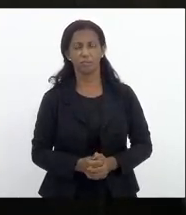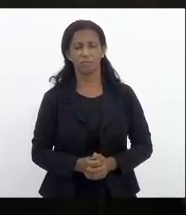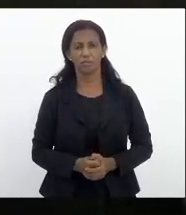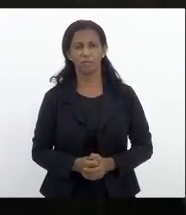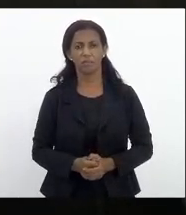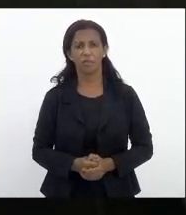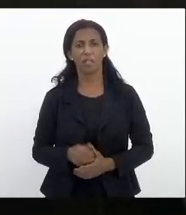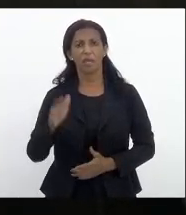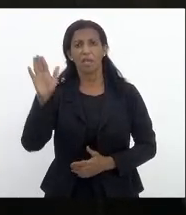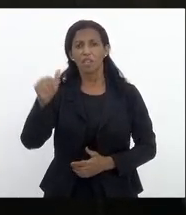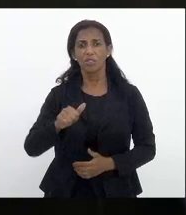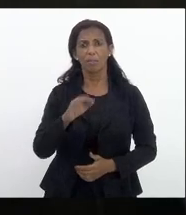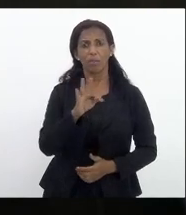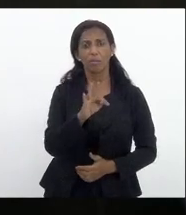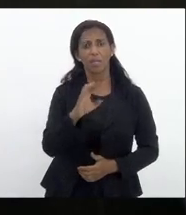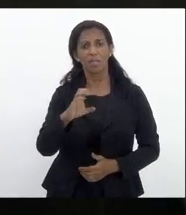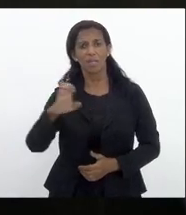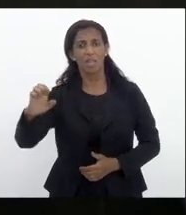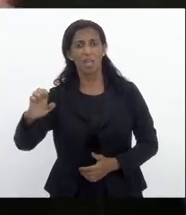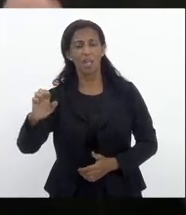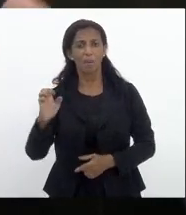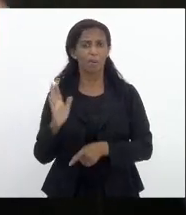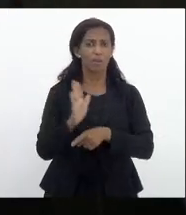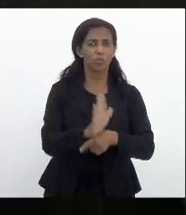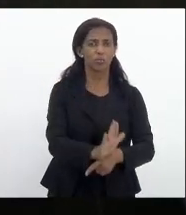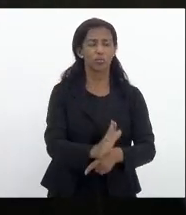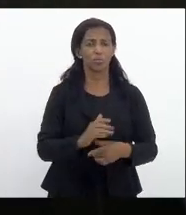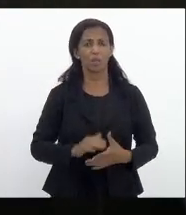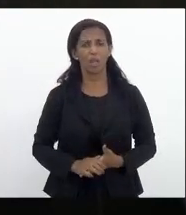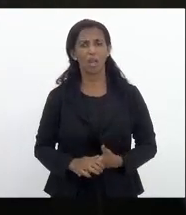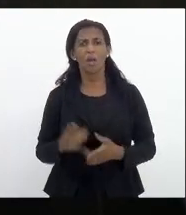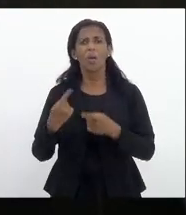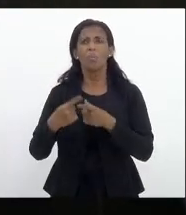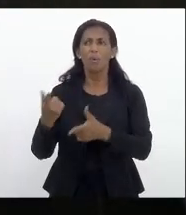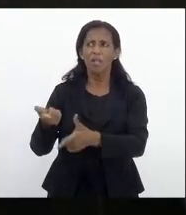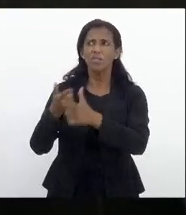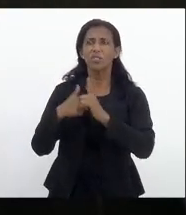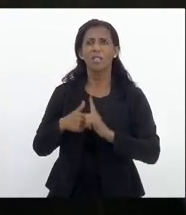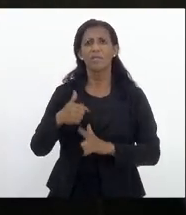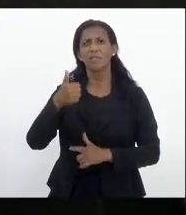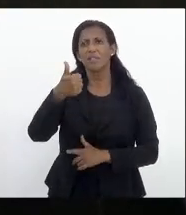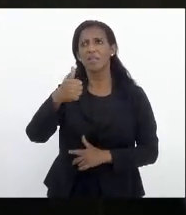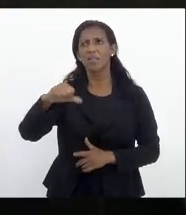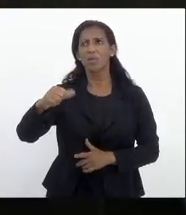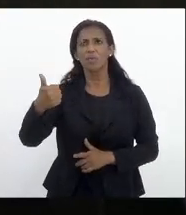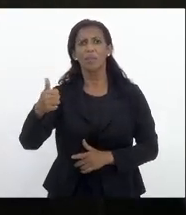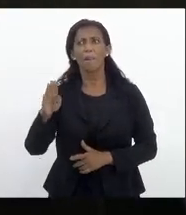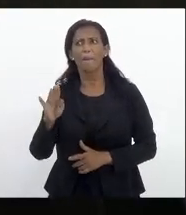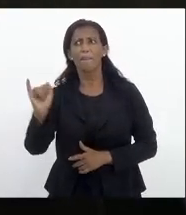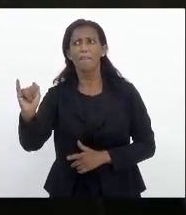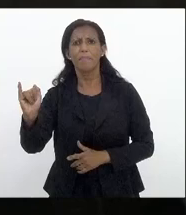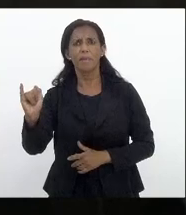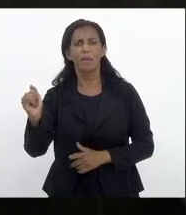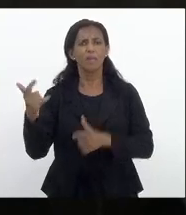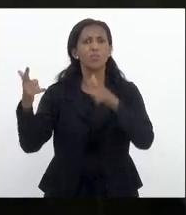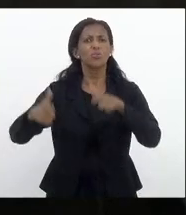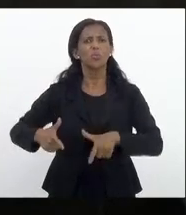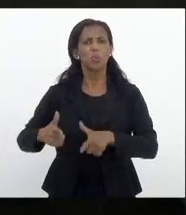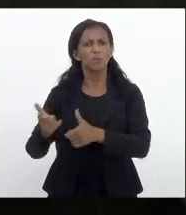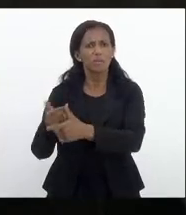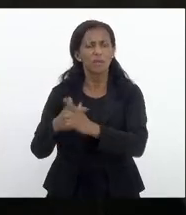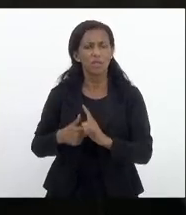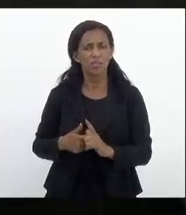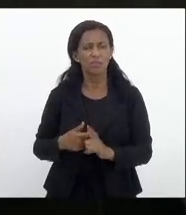chamar o TCE para ajudar por que que nós devemos 191 bi a União como que essa dívida foi composta de onde vem isso